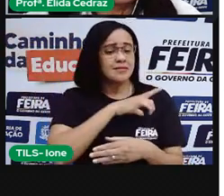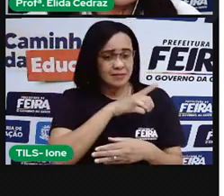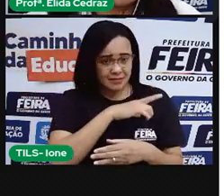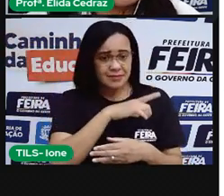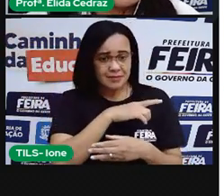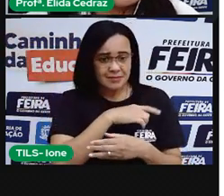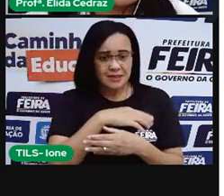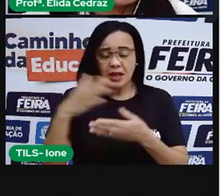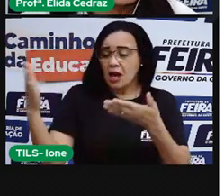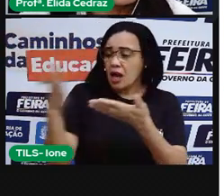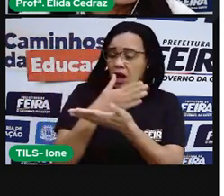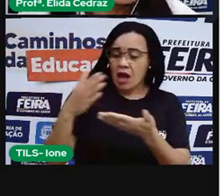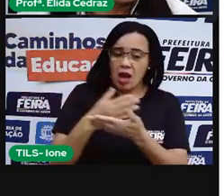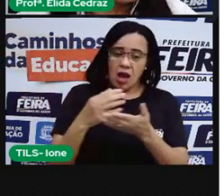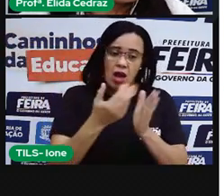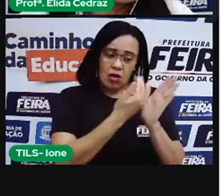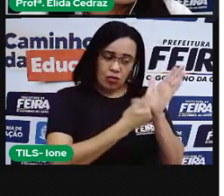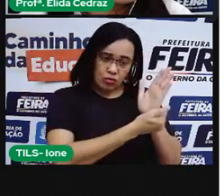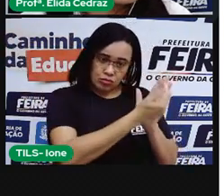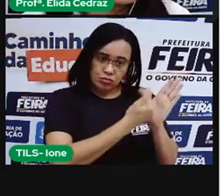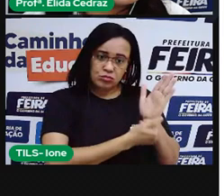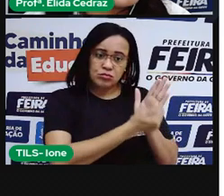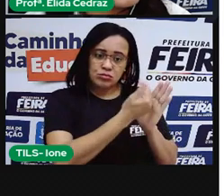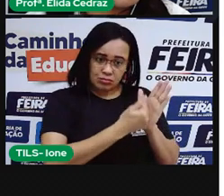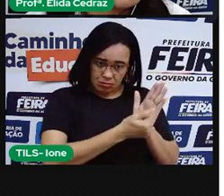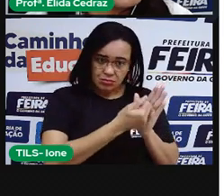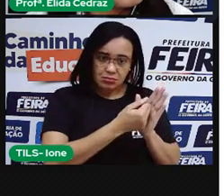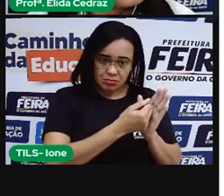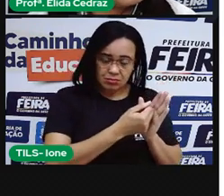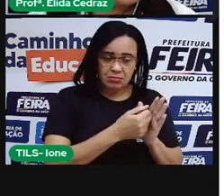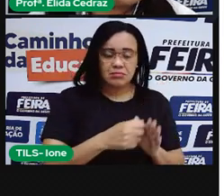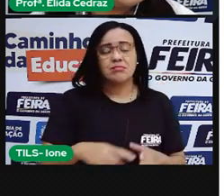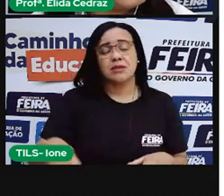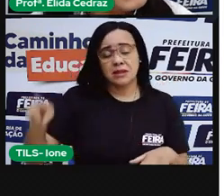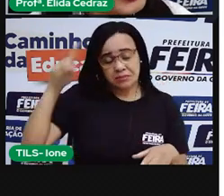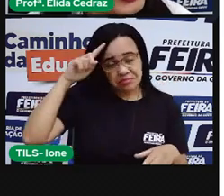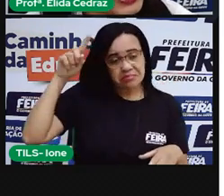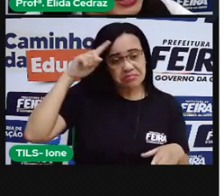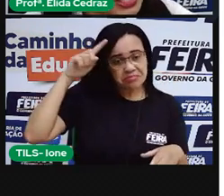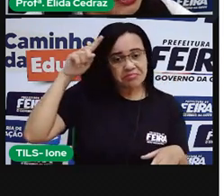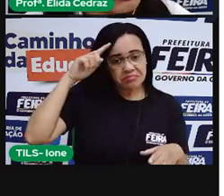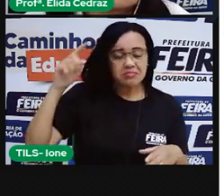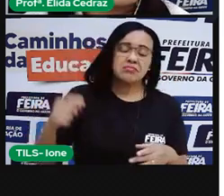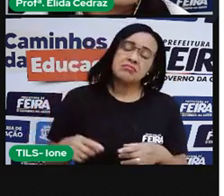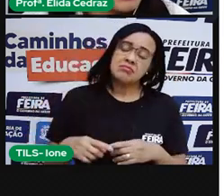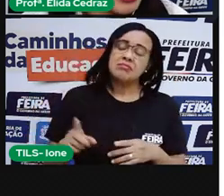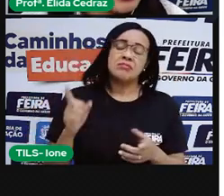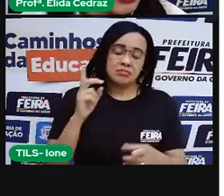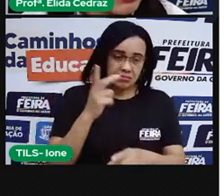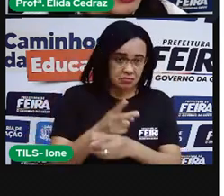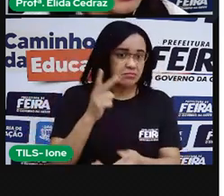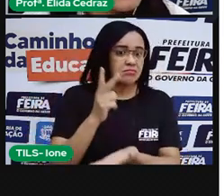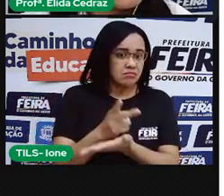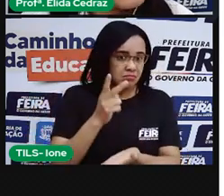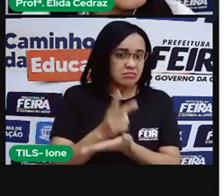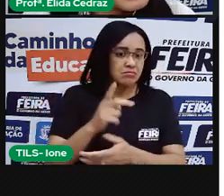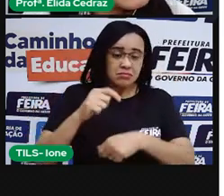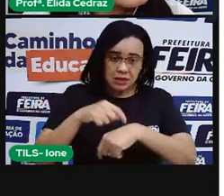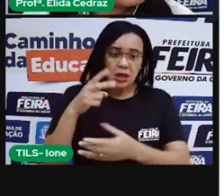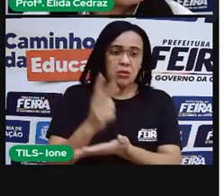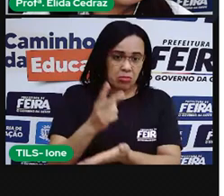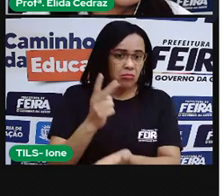em alguns emblemas, nós vemos o tempo todo no nosso céu. aqui do Brasil,